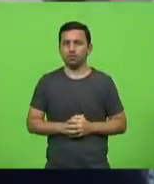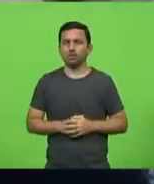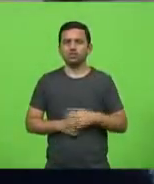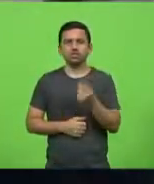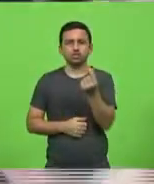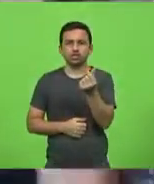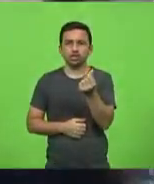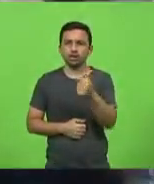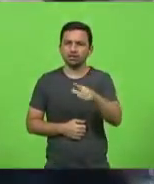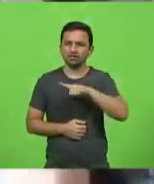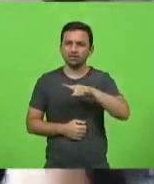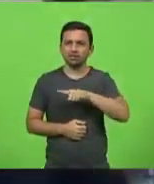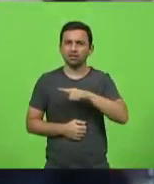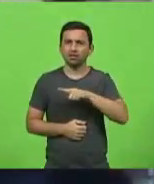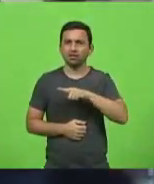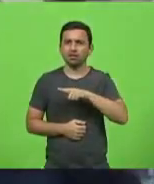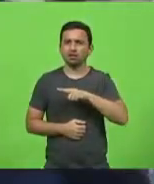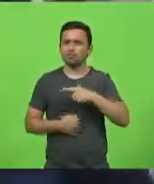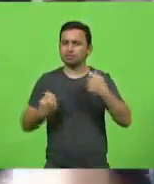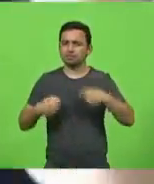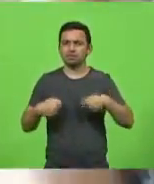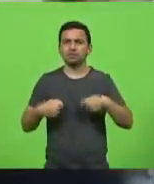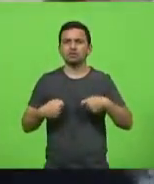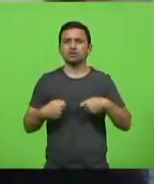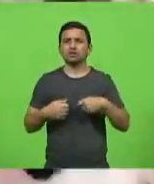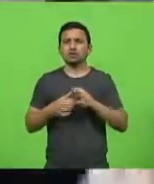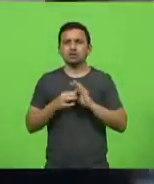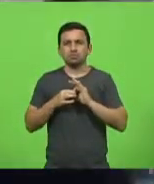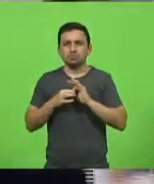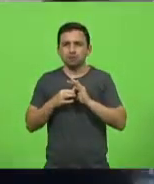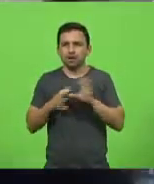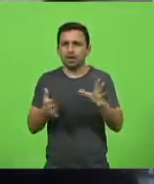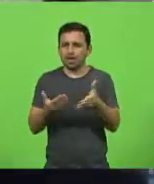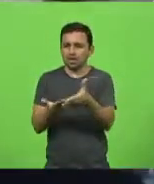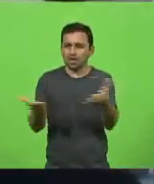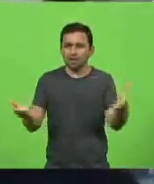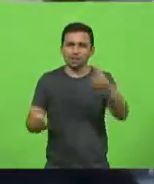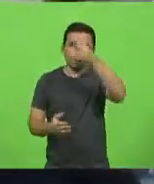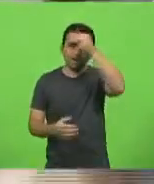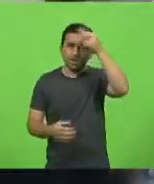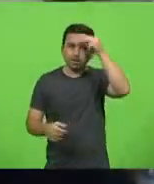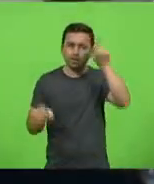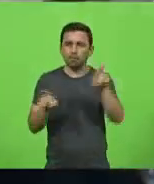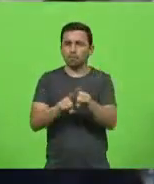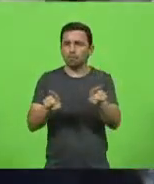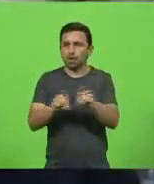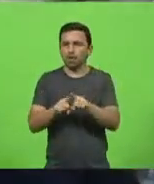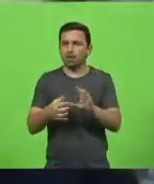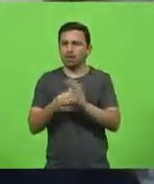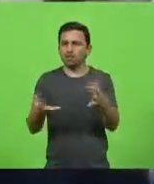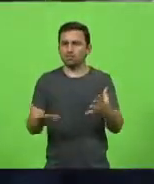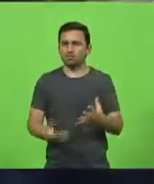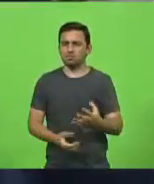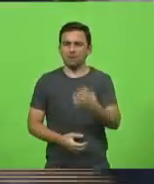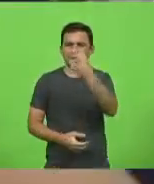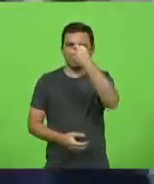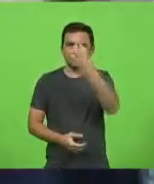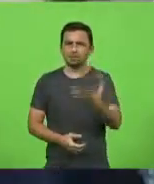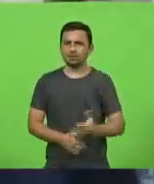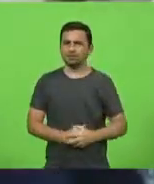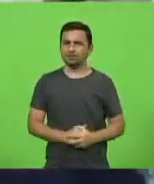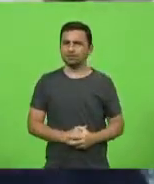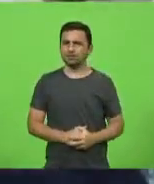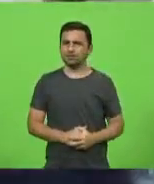tem. Libere, inclusive, os prefeitos para comprar vacina. Palhaçada é essa. Que